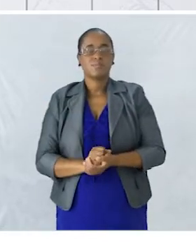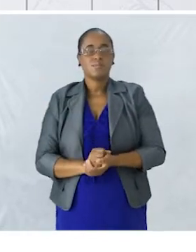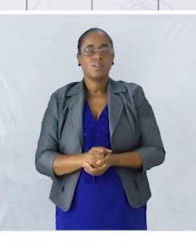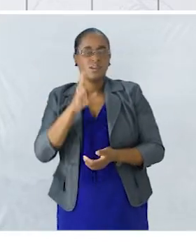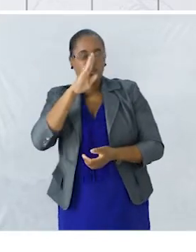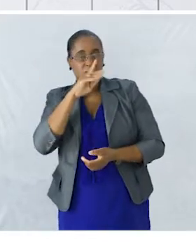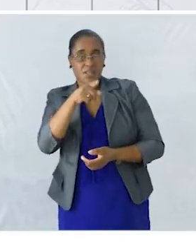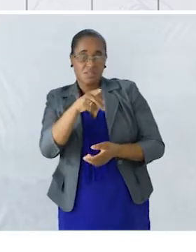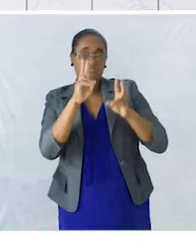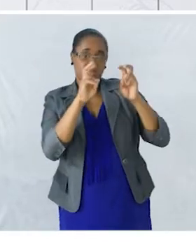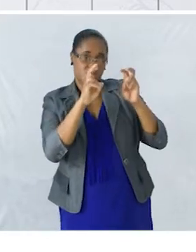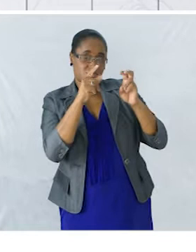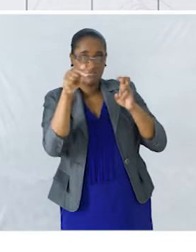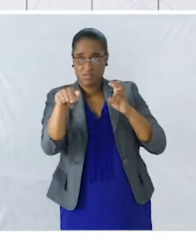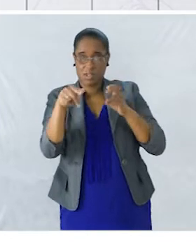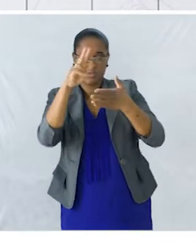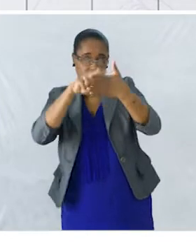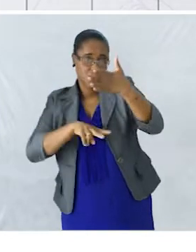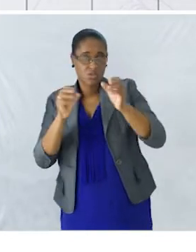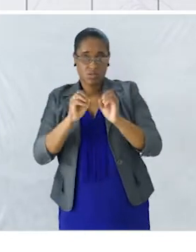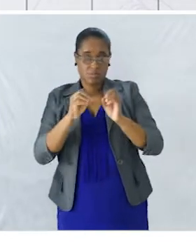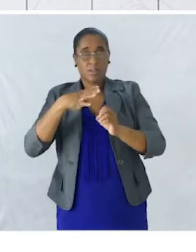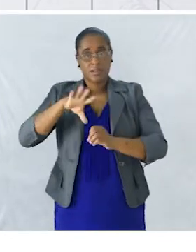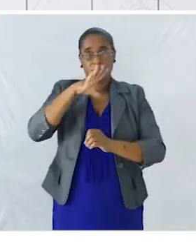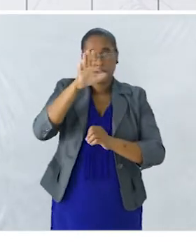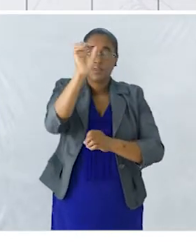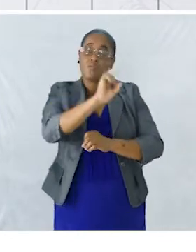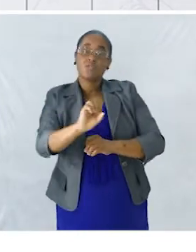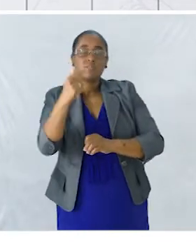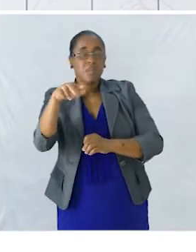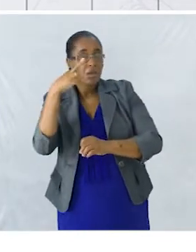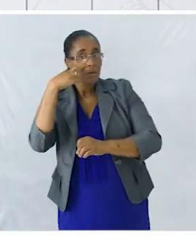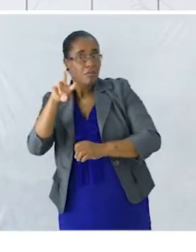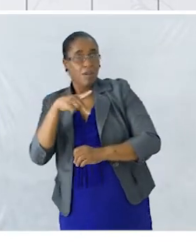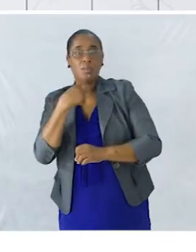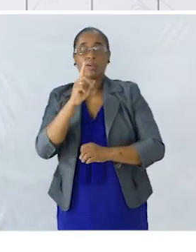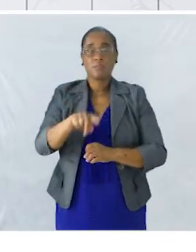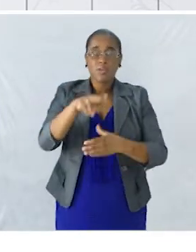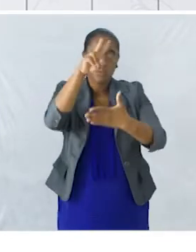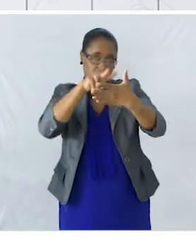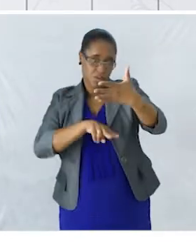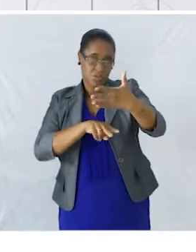Acautelados No texto Quer dizer Que vocês têm De rever o texto Certo?